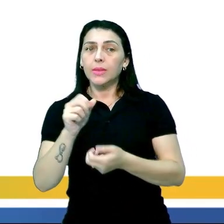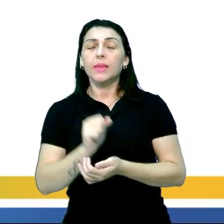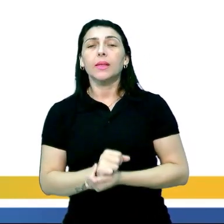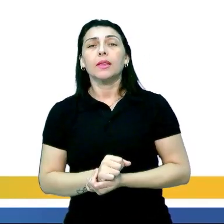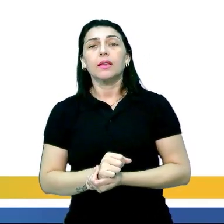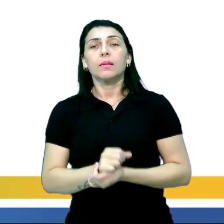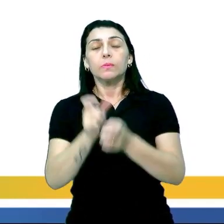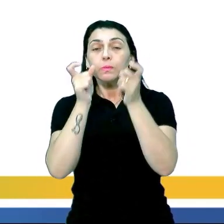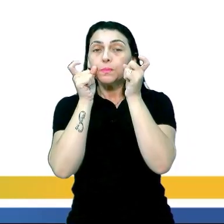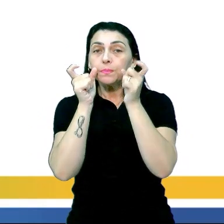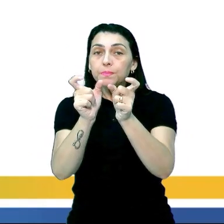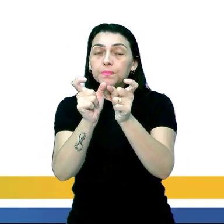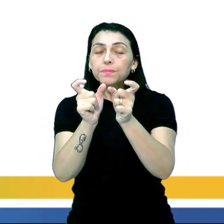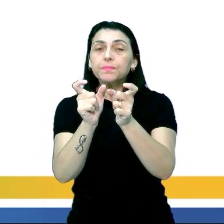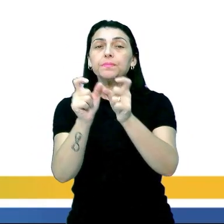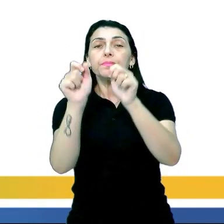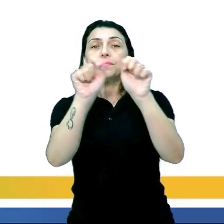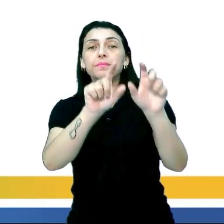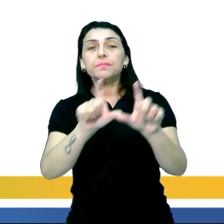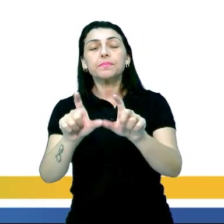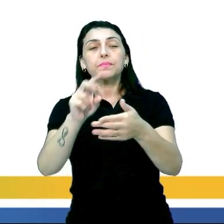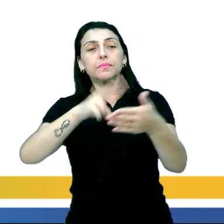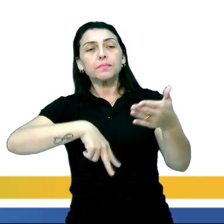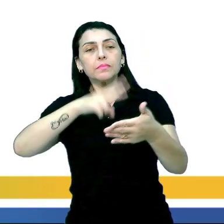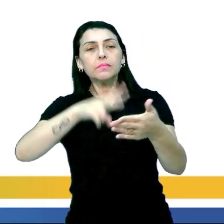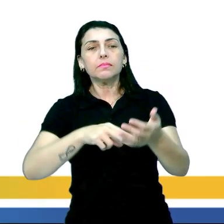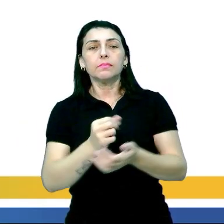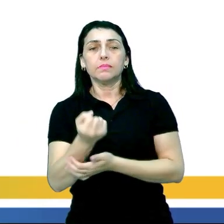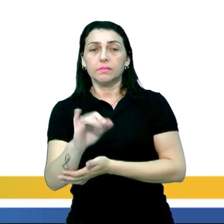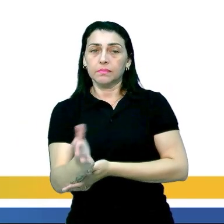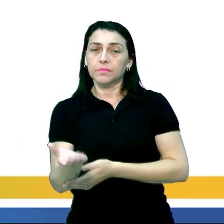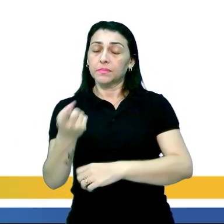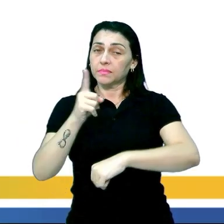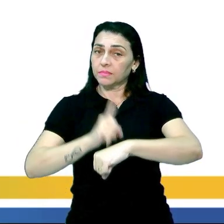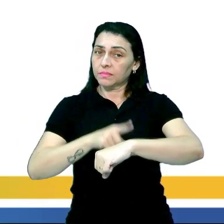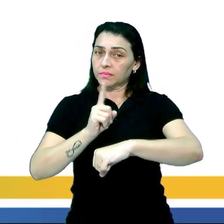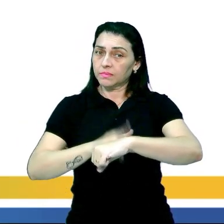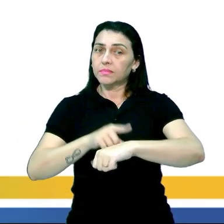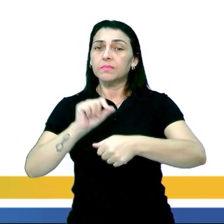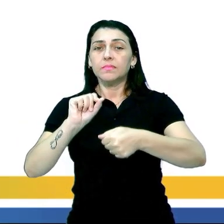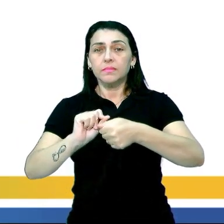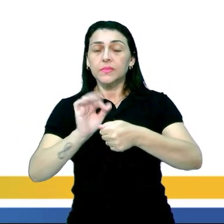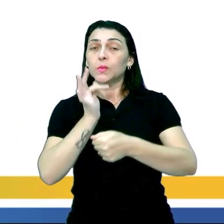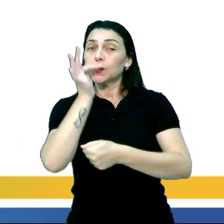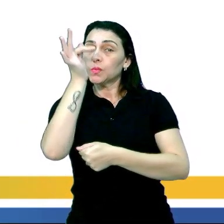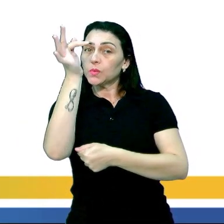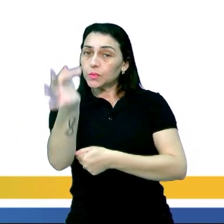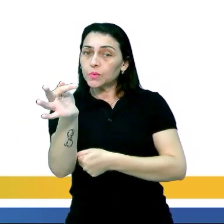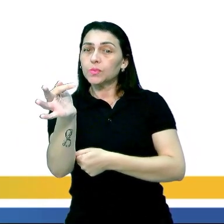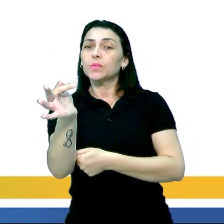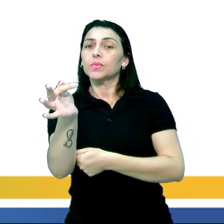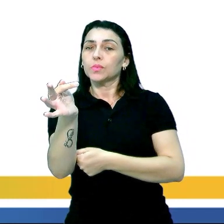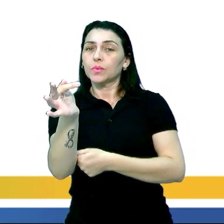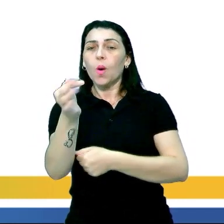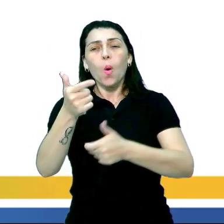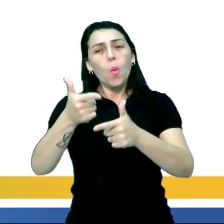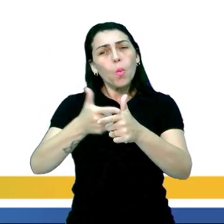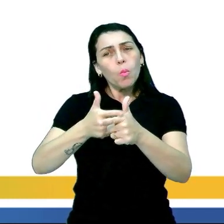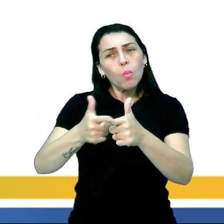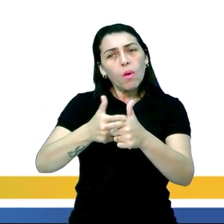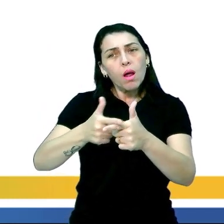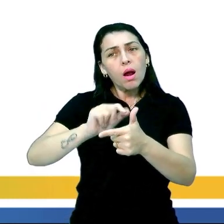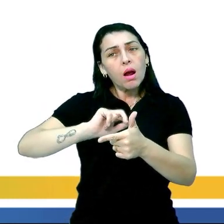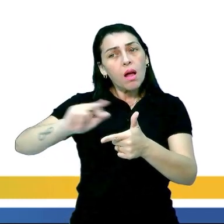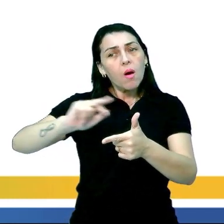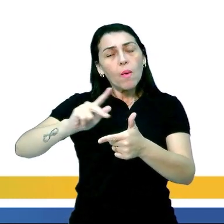Com muita atenção, acompanhem a leitura. Se vamos ter mais tempo de lazer no futuro automatizado,